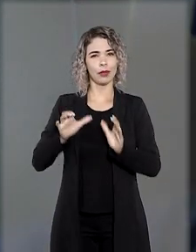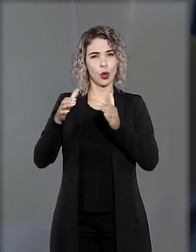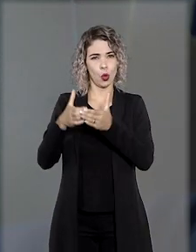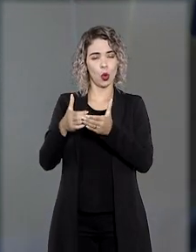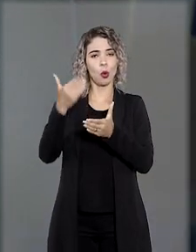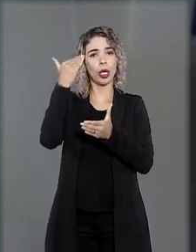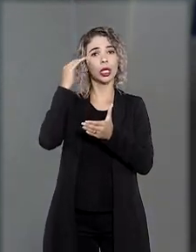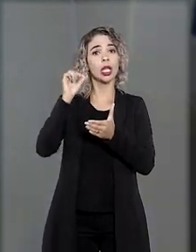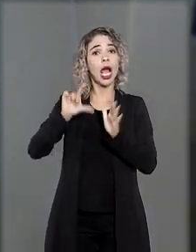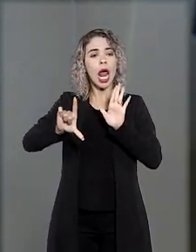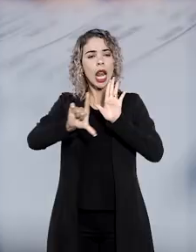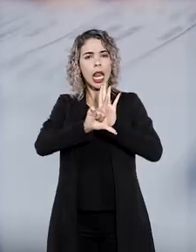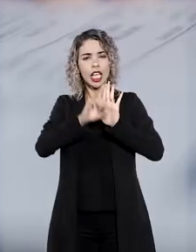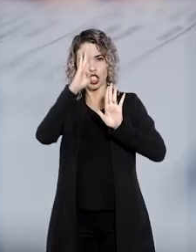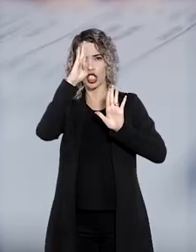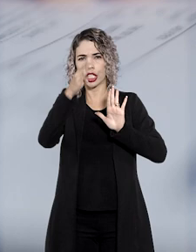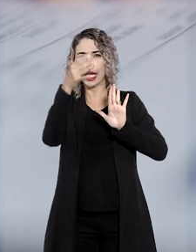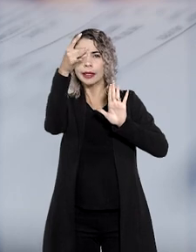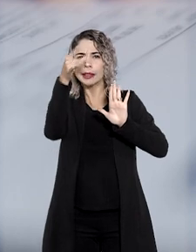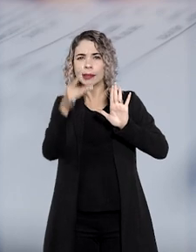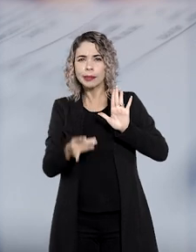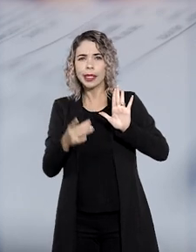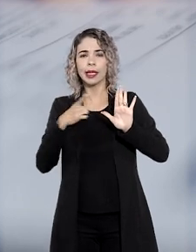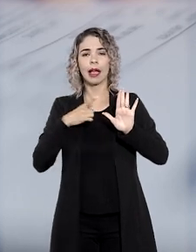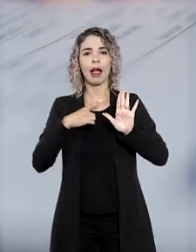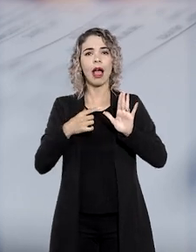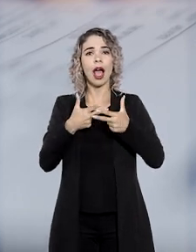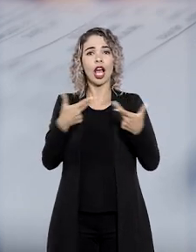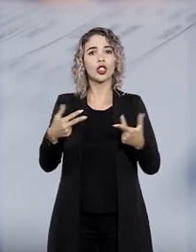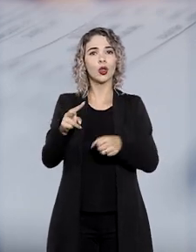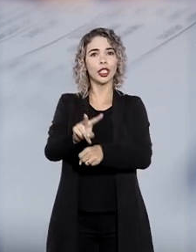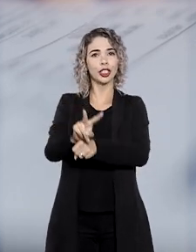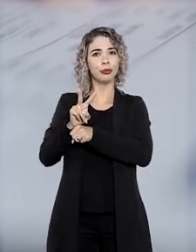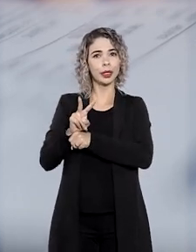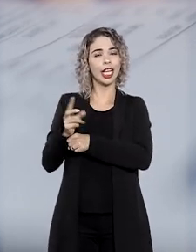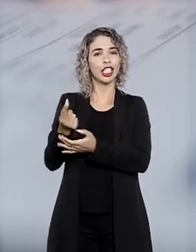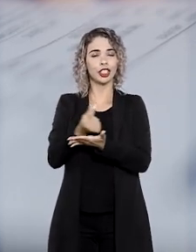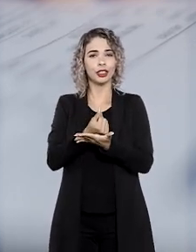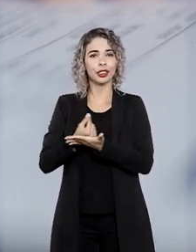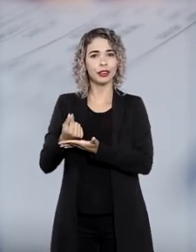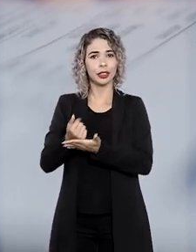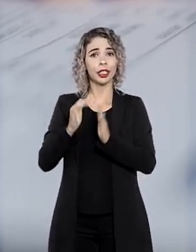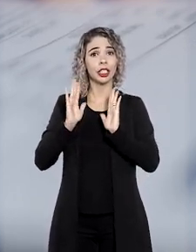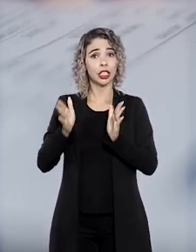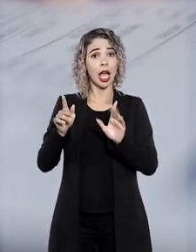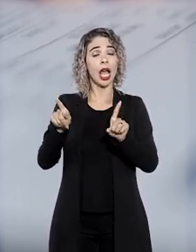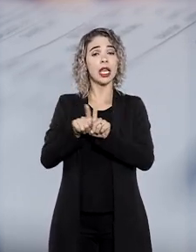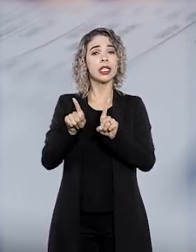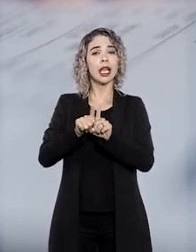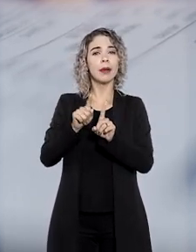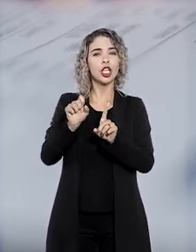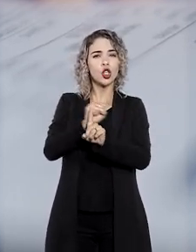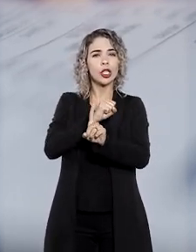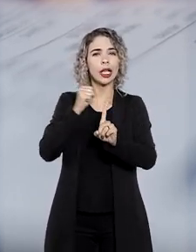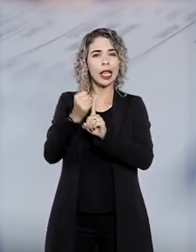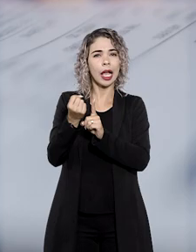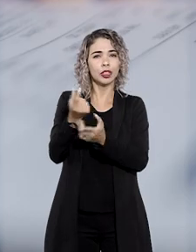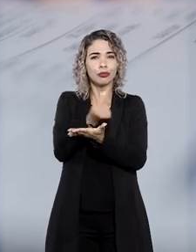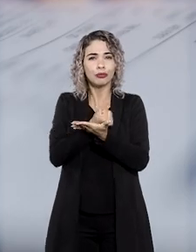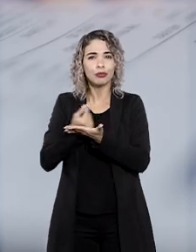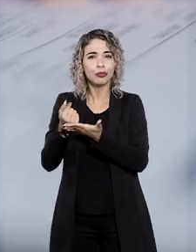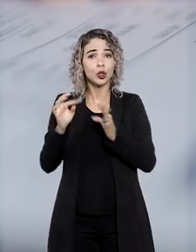terceira turma, embora a lei faça menção direta apenas às operações realizadas por instituições financeiras e sociedades de